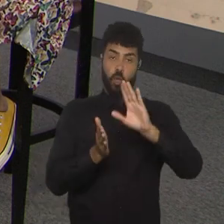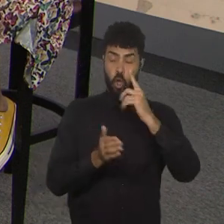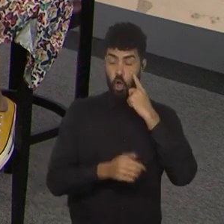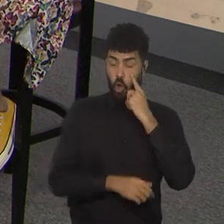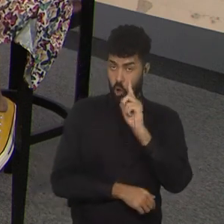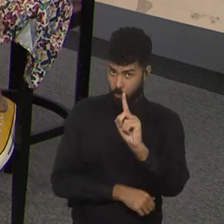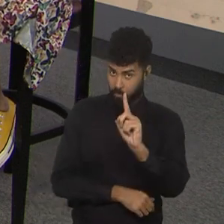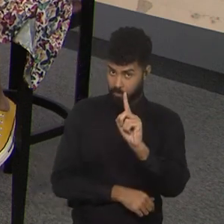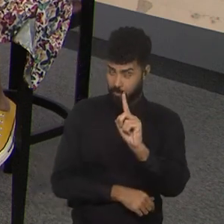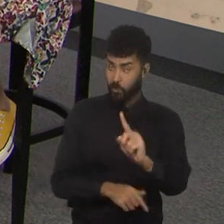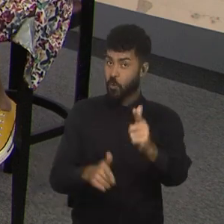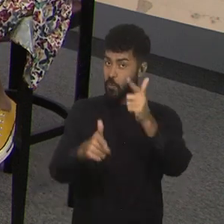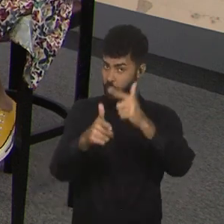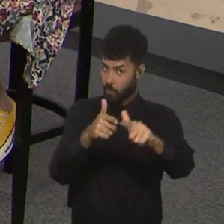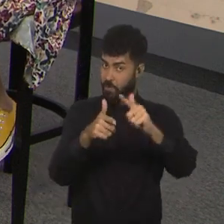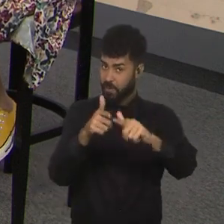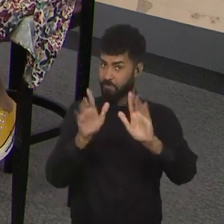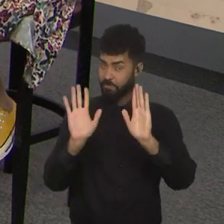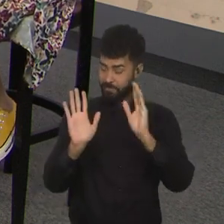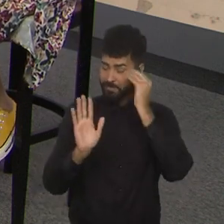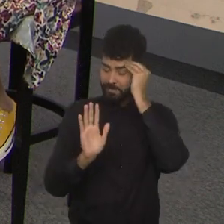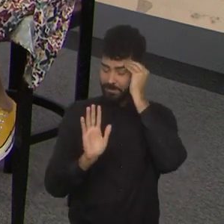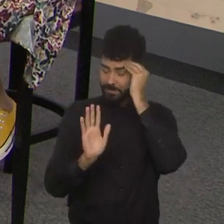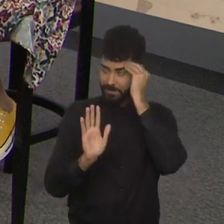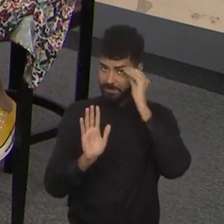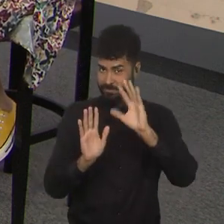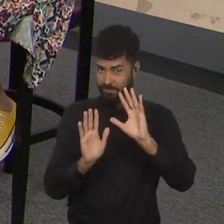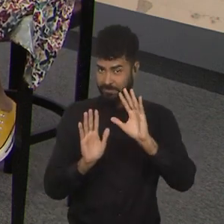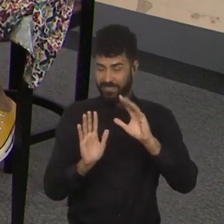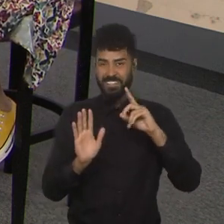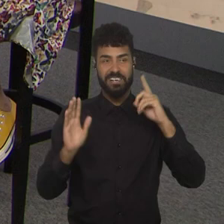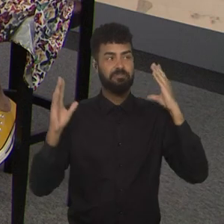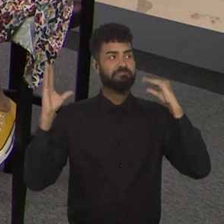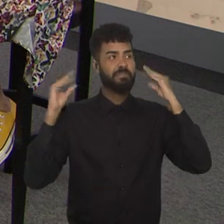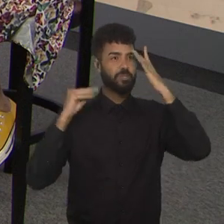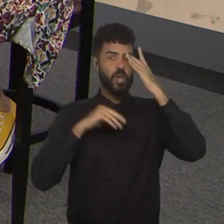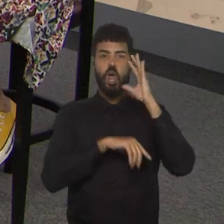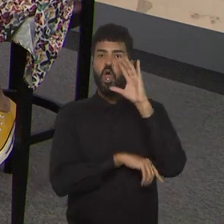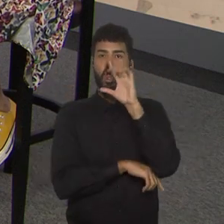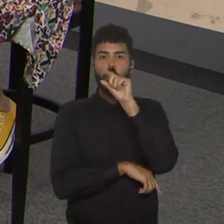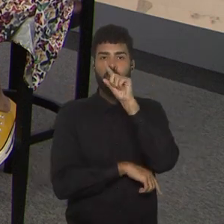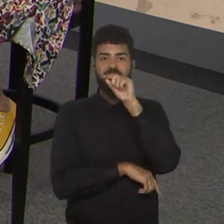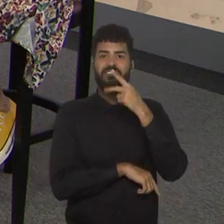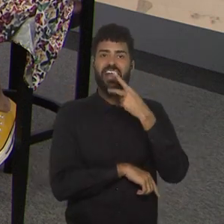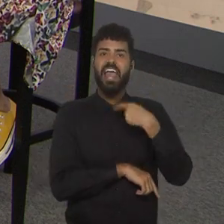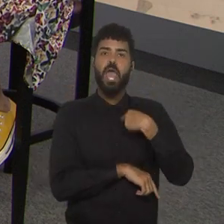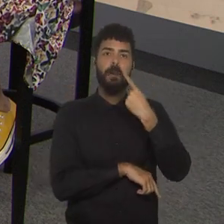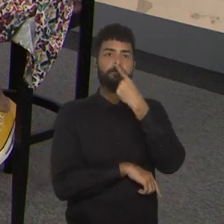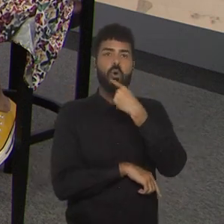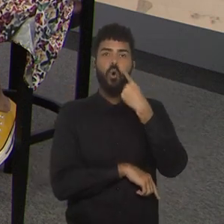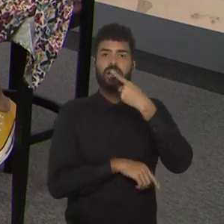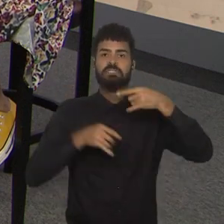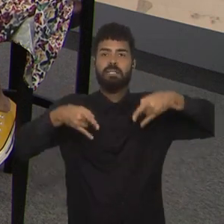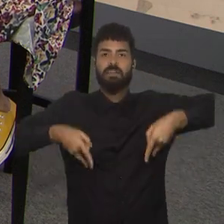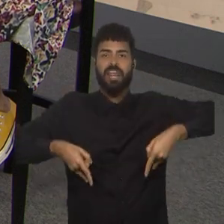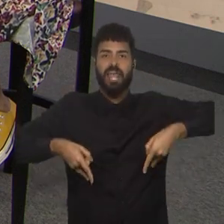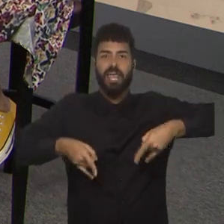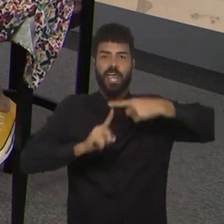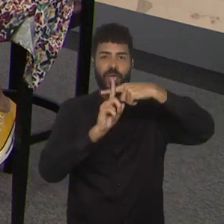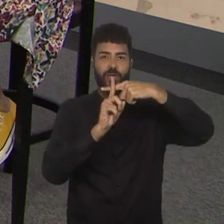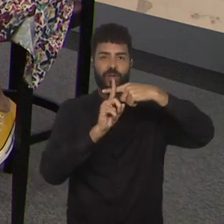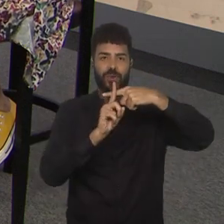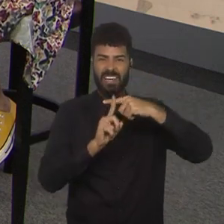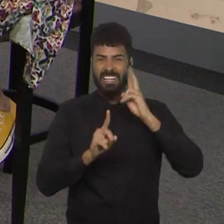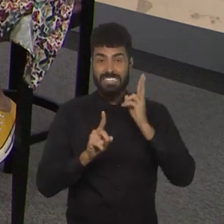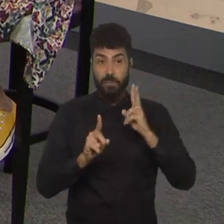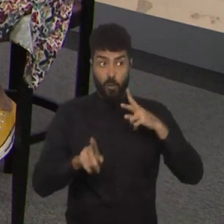tenho um probleminha, eu sou, é, eu sou conhecida no Twitter, como boca de cemitério, então, tudo